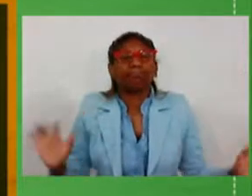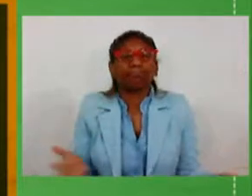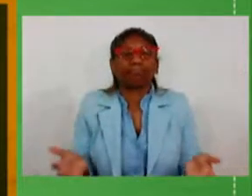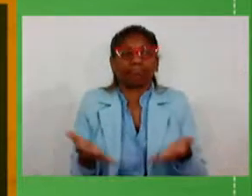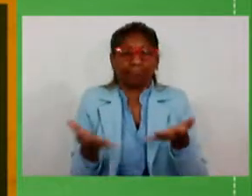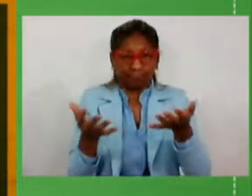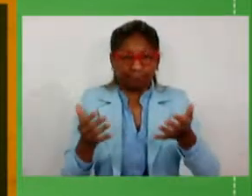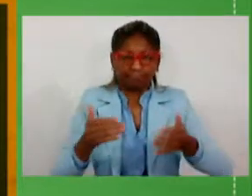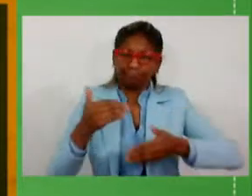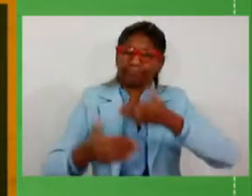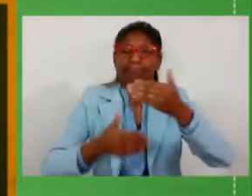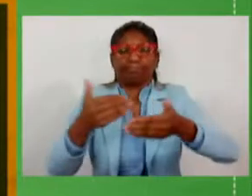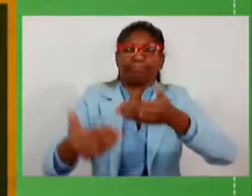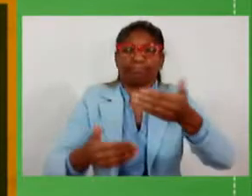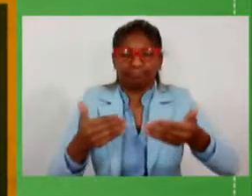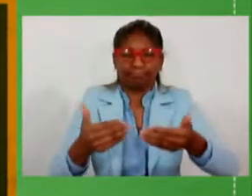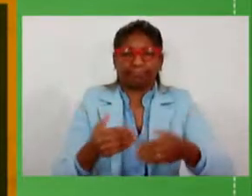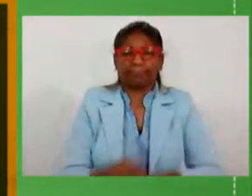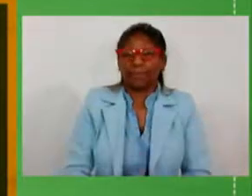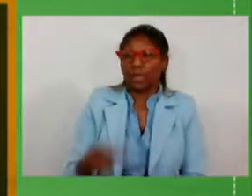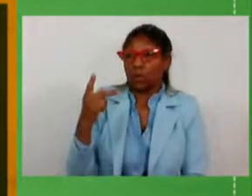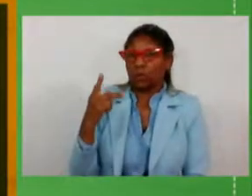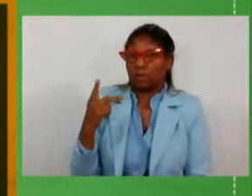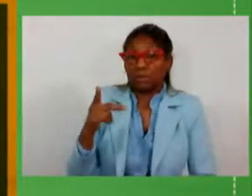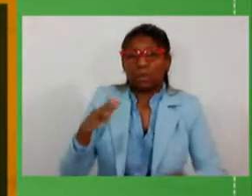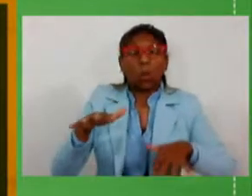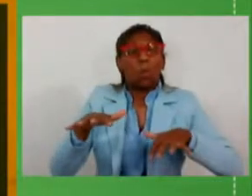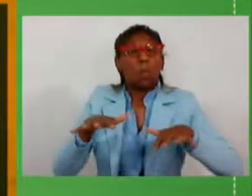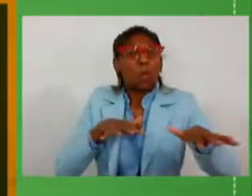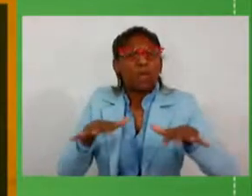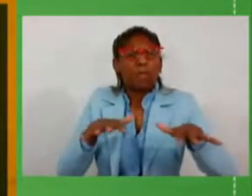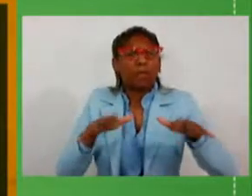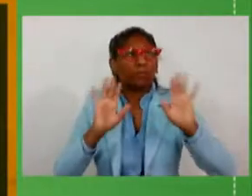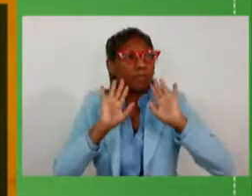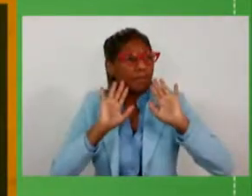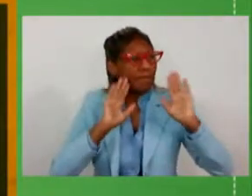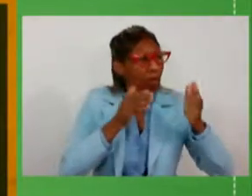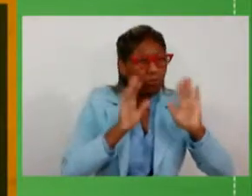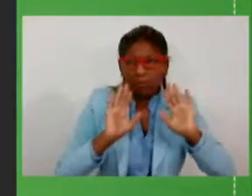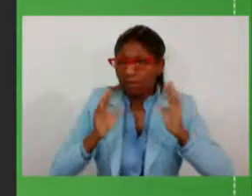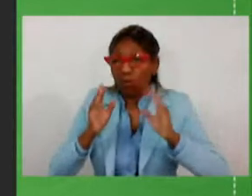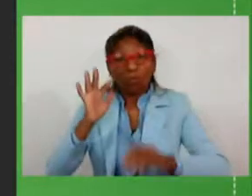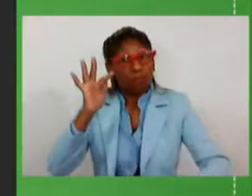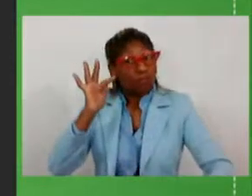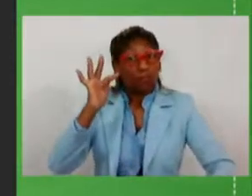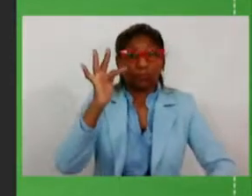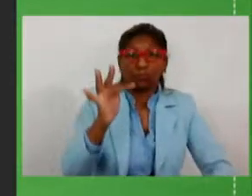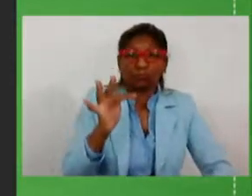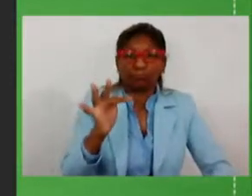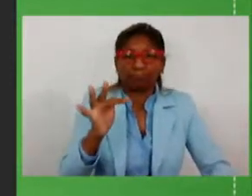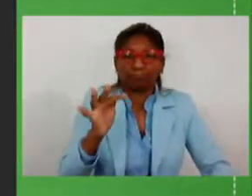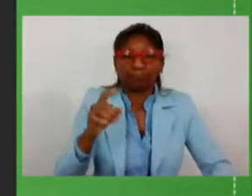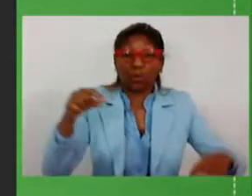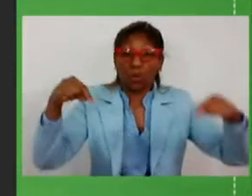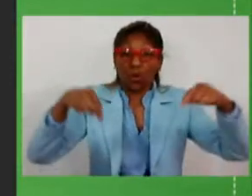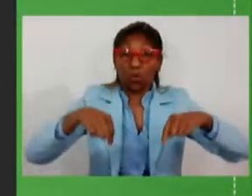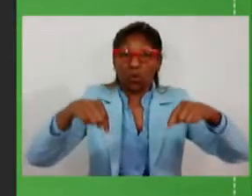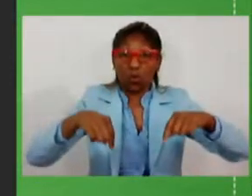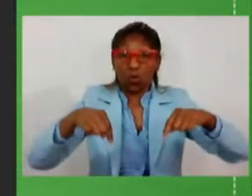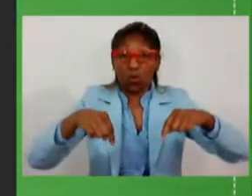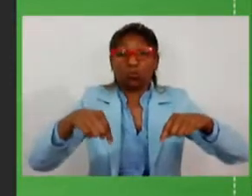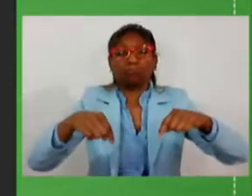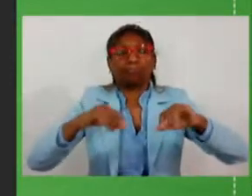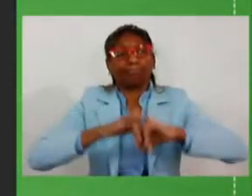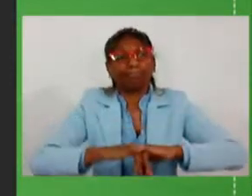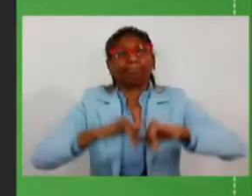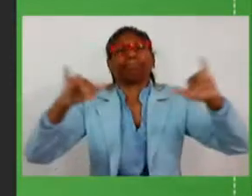efetivamente, o seu movimento em direção ao futuro. E hoje, nós vamos lançar este programa